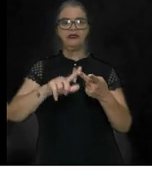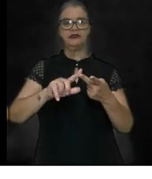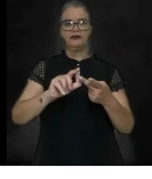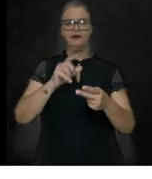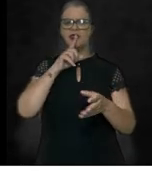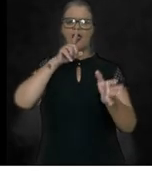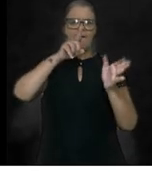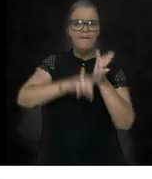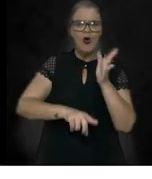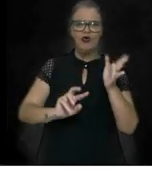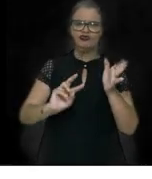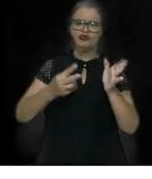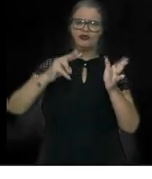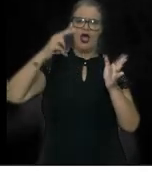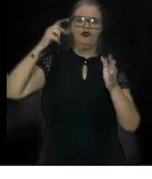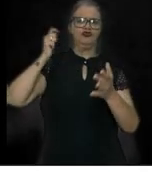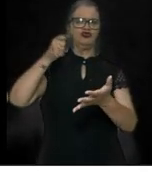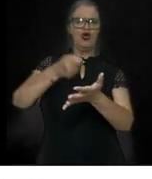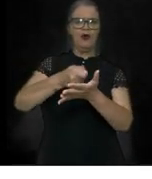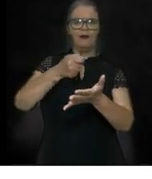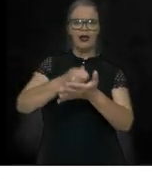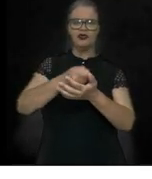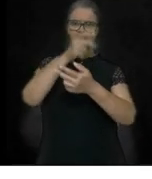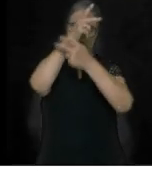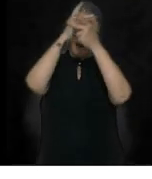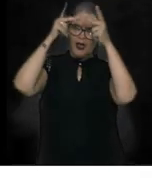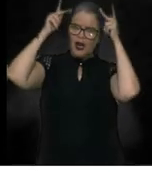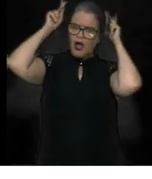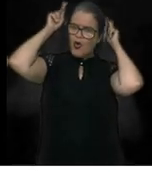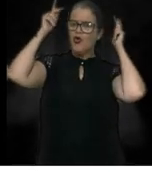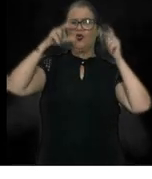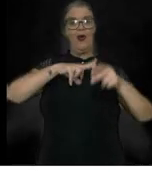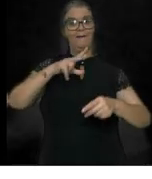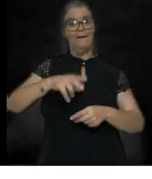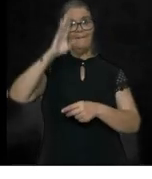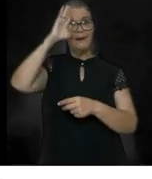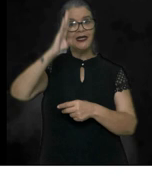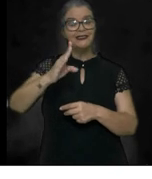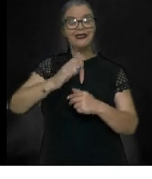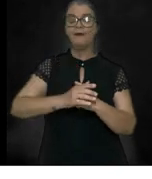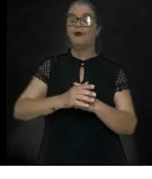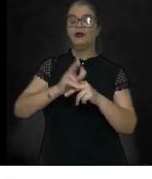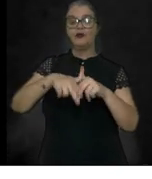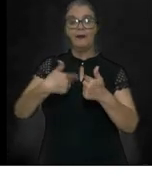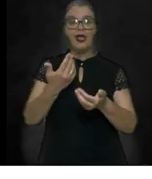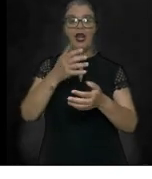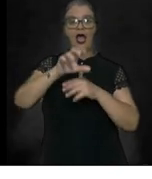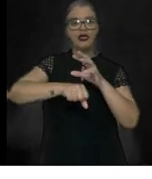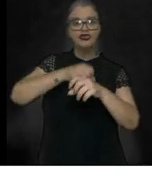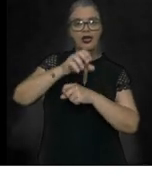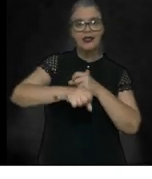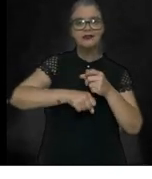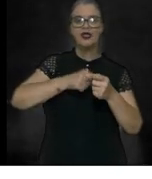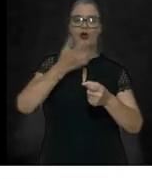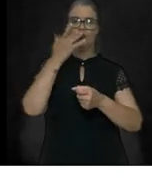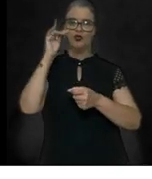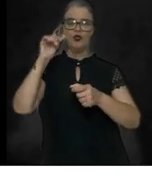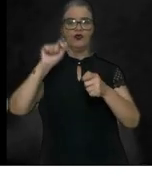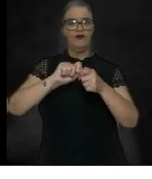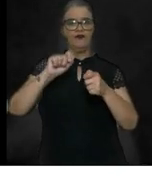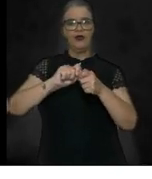cobrados pela coroa portuguesa, principalmente sobre a extração do ouro realizado pelos colônias